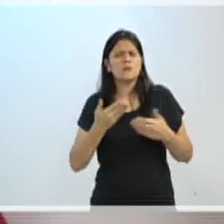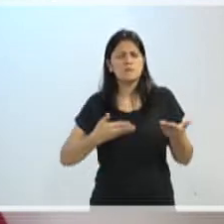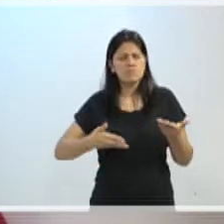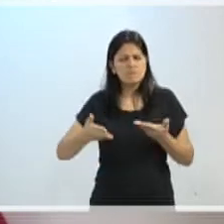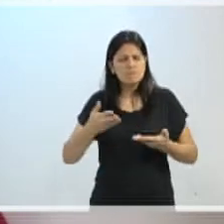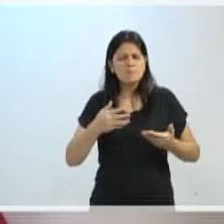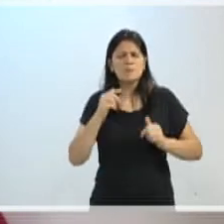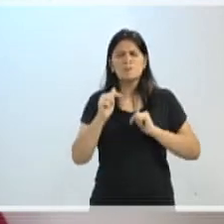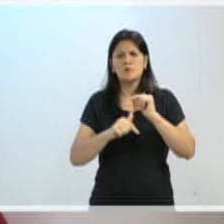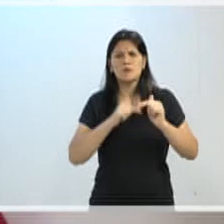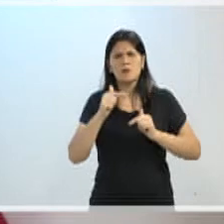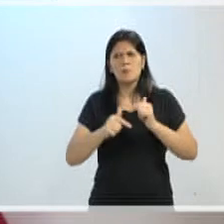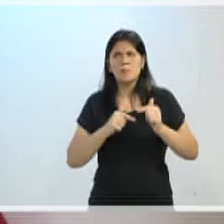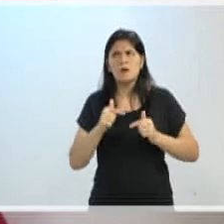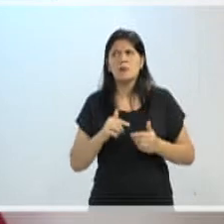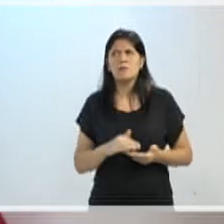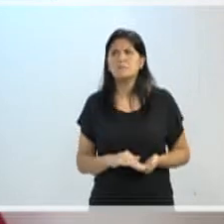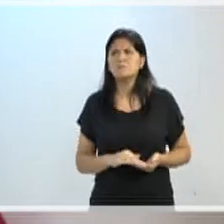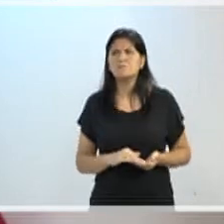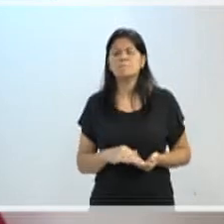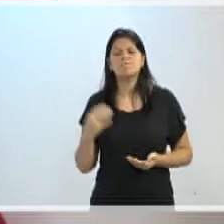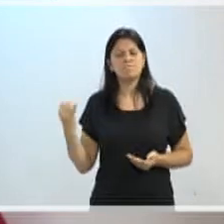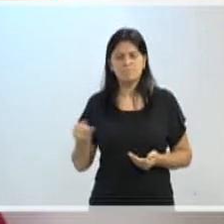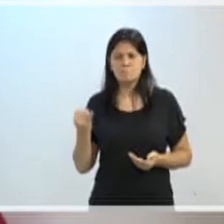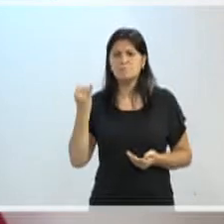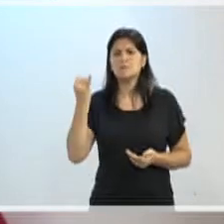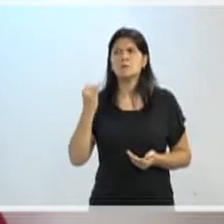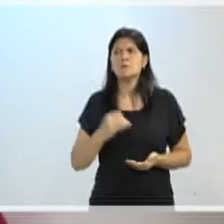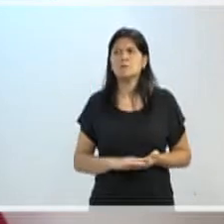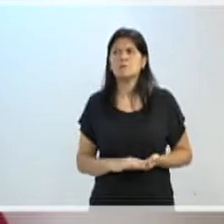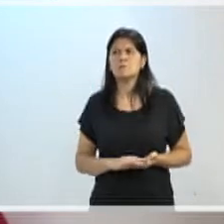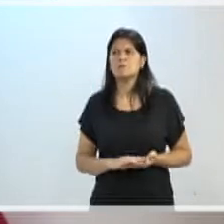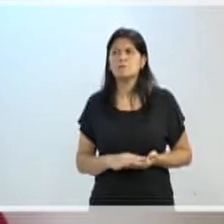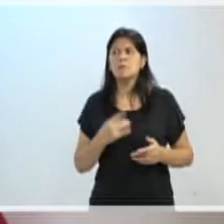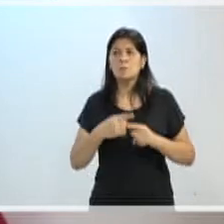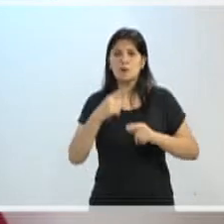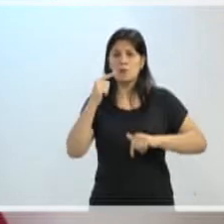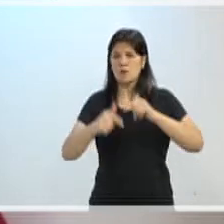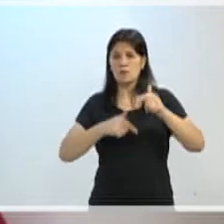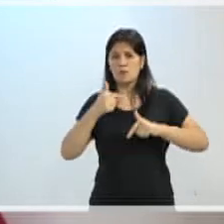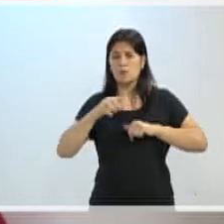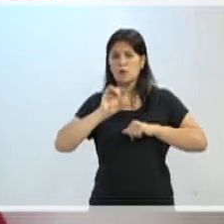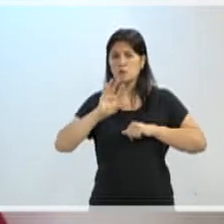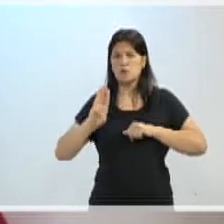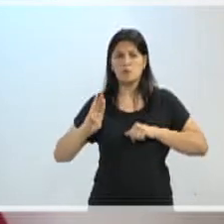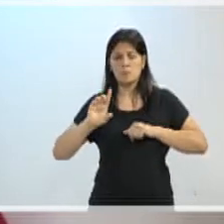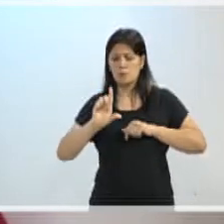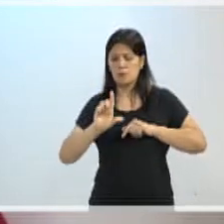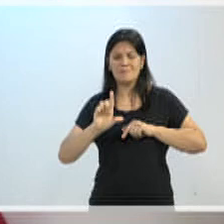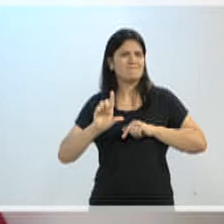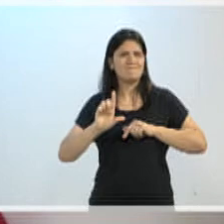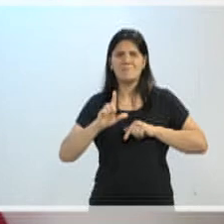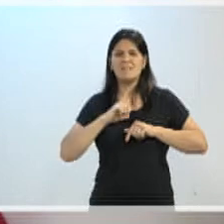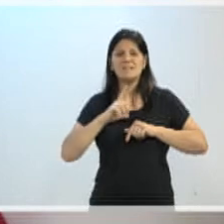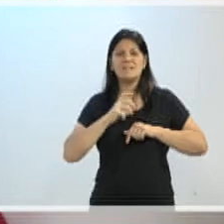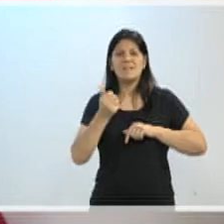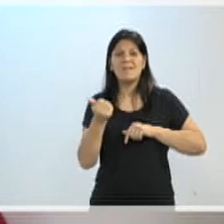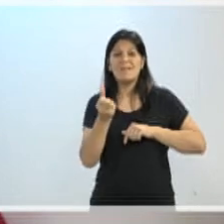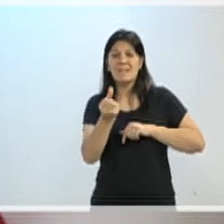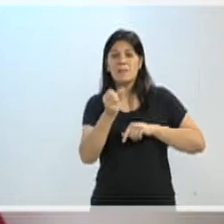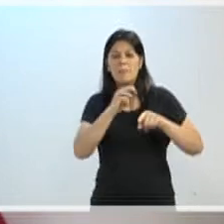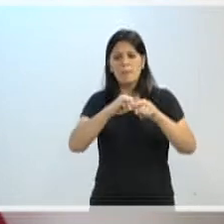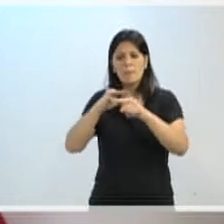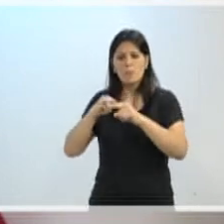como a gente trabalha. Seria muito importante, porque é um trabalho que não fica só com o Blumenau. Nós temos hoje 16 municípios